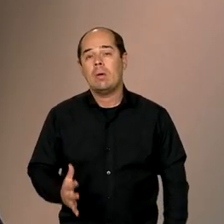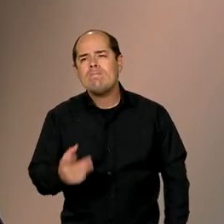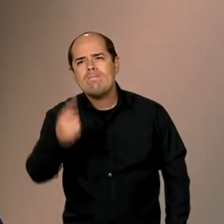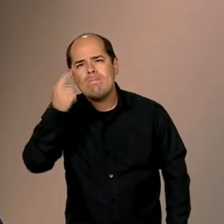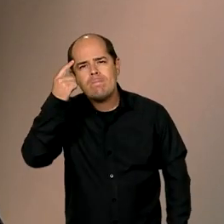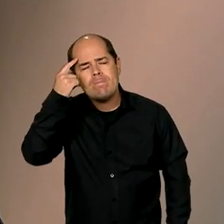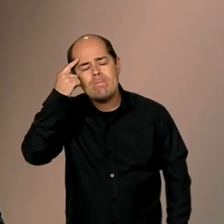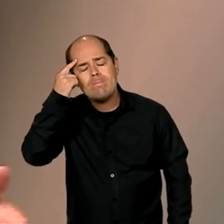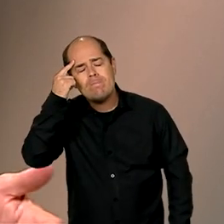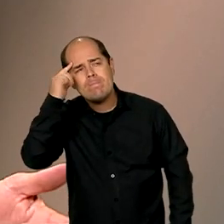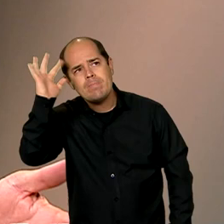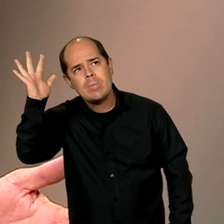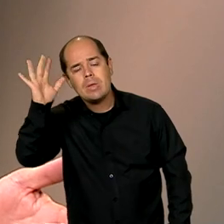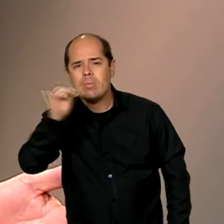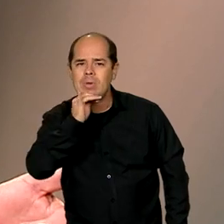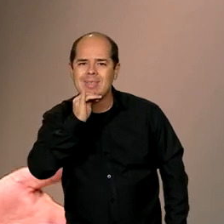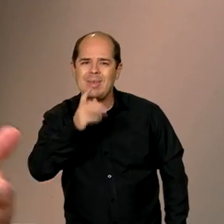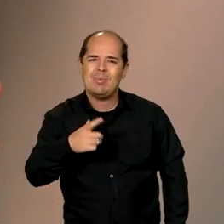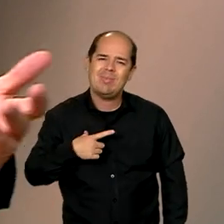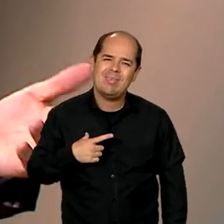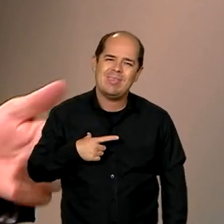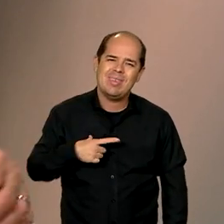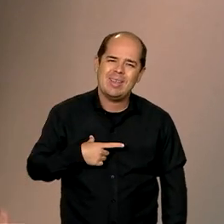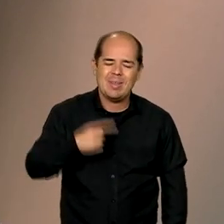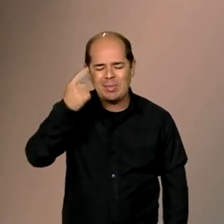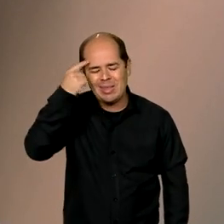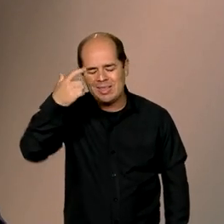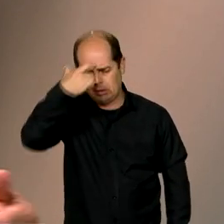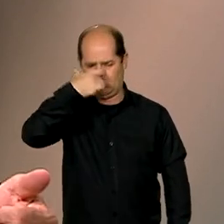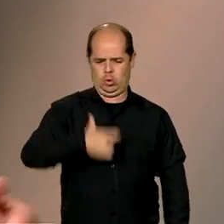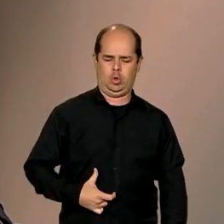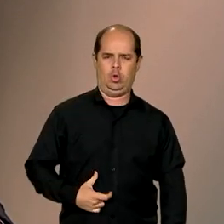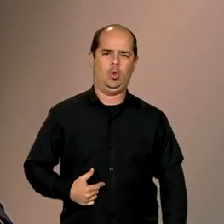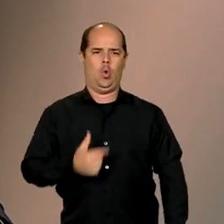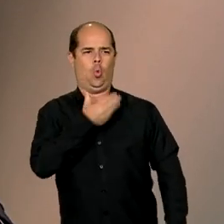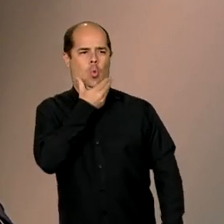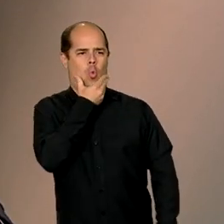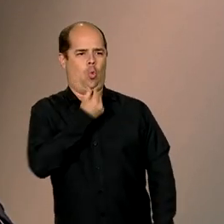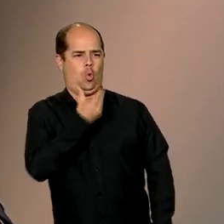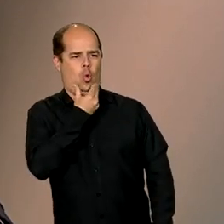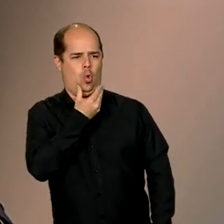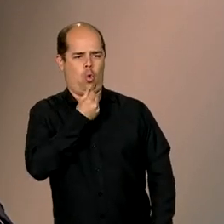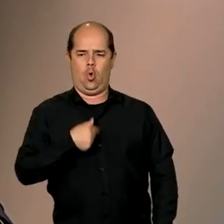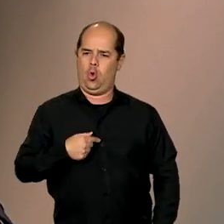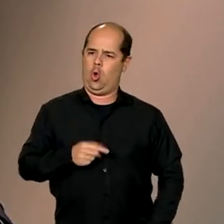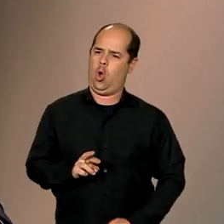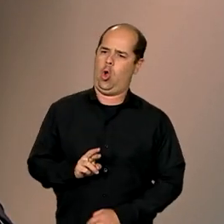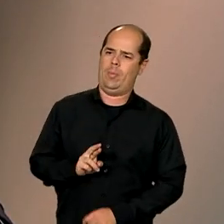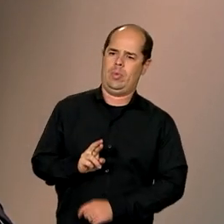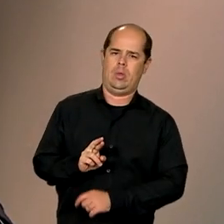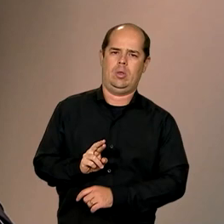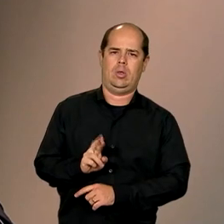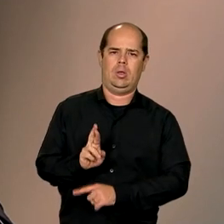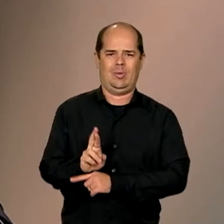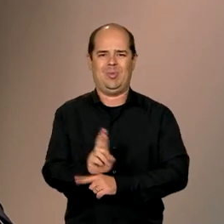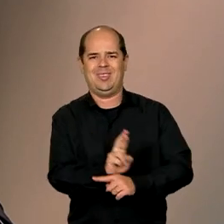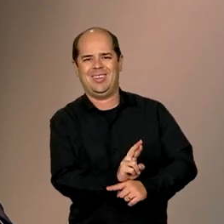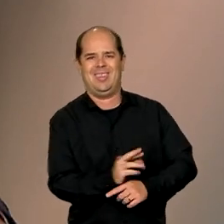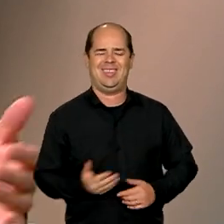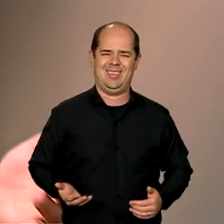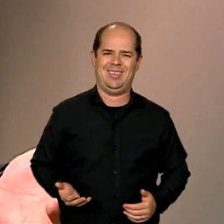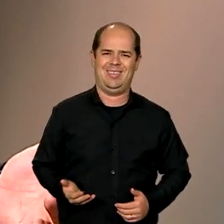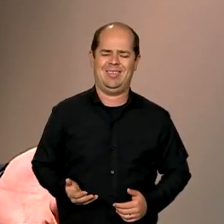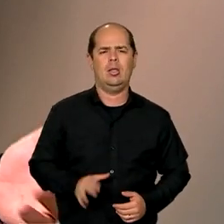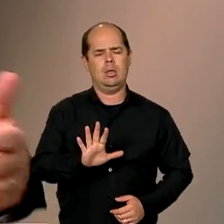o homem da casa, a história do homem da casa, qual a obrigação do homem da casa. Hoje a obrigação do homem da casa é dividir as tarefas com a mulher da casa.